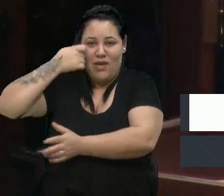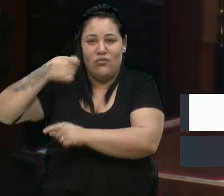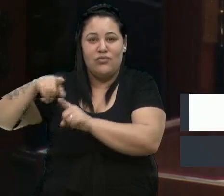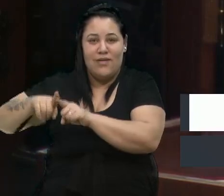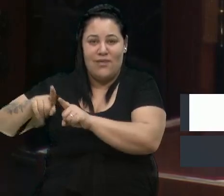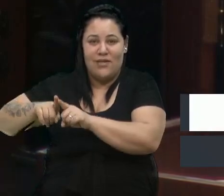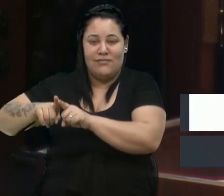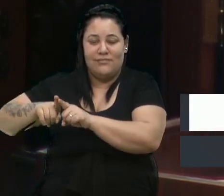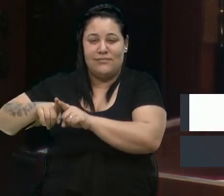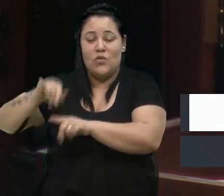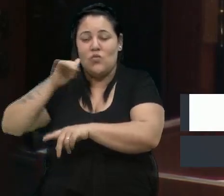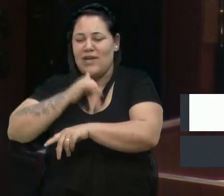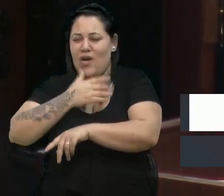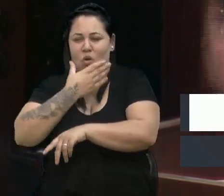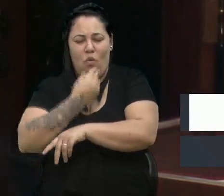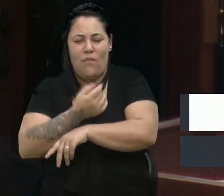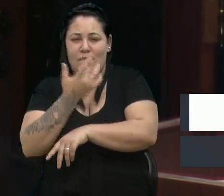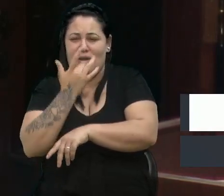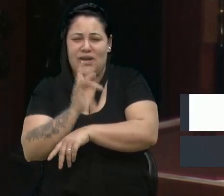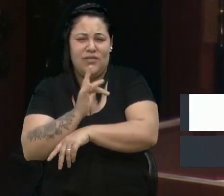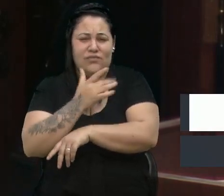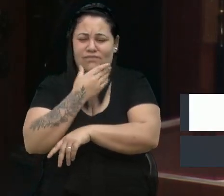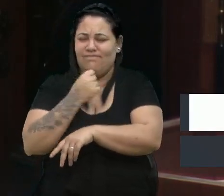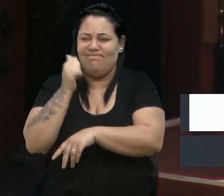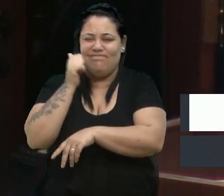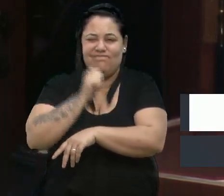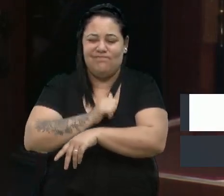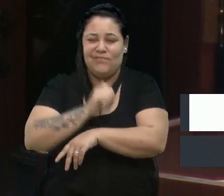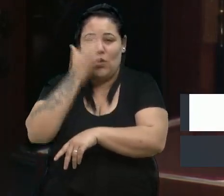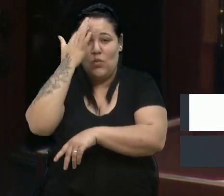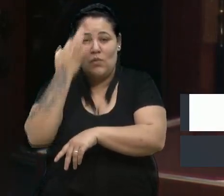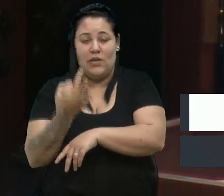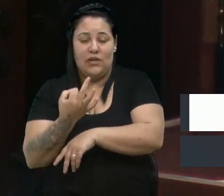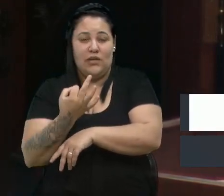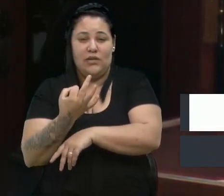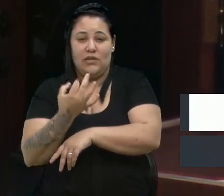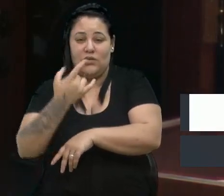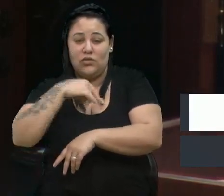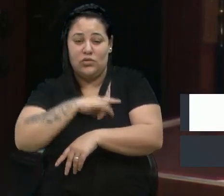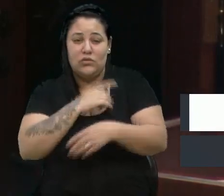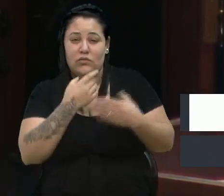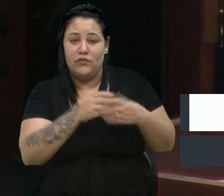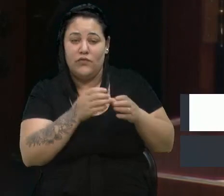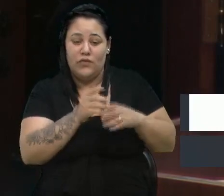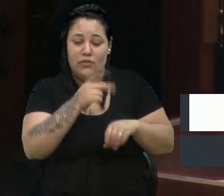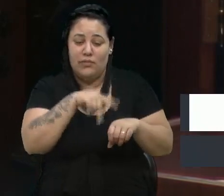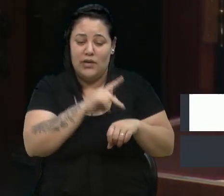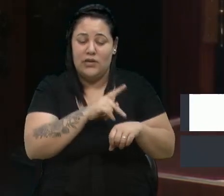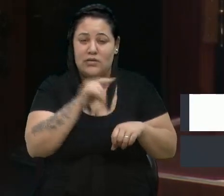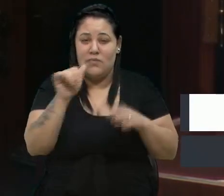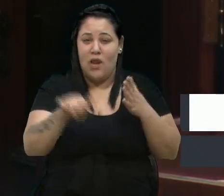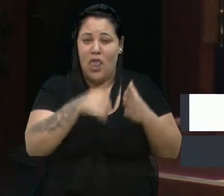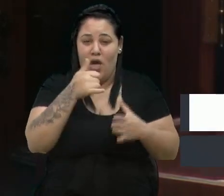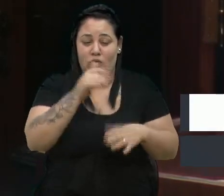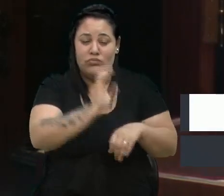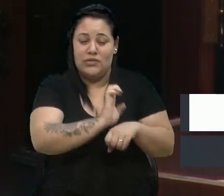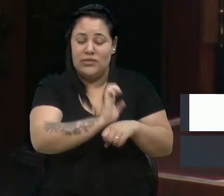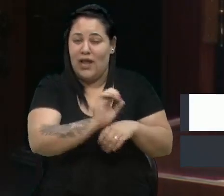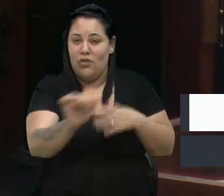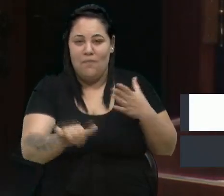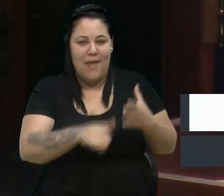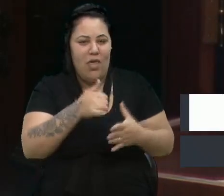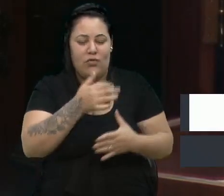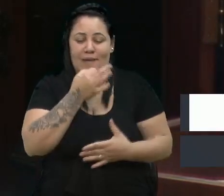negras, brancos e brancas, entendermos que nós só vamos viver num país melhor, num Estado melhor, numa